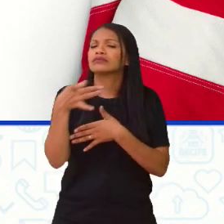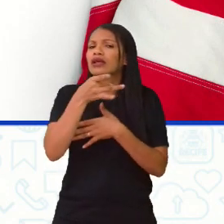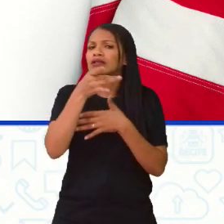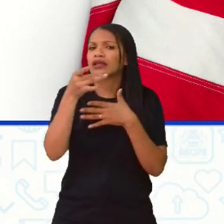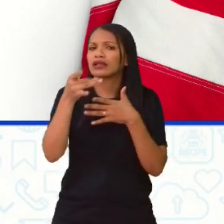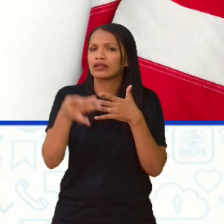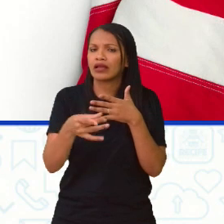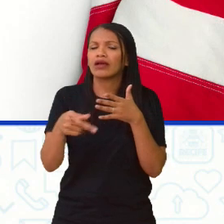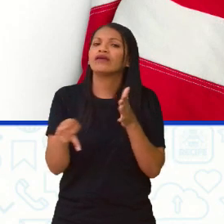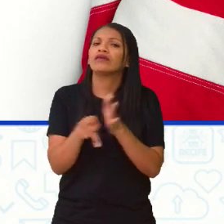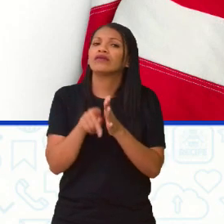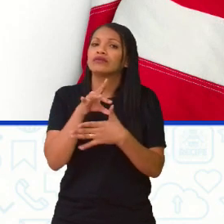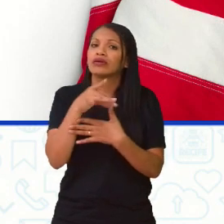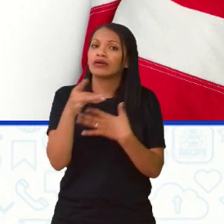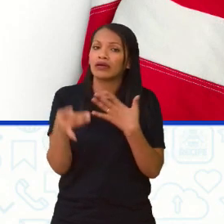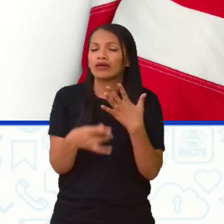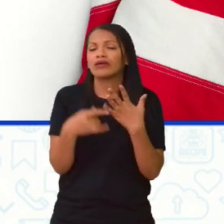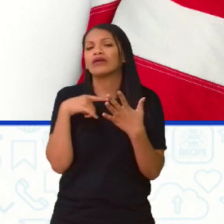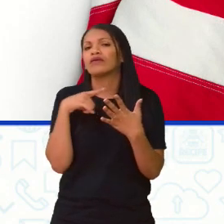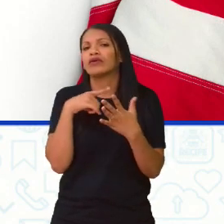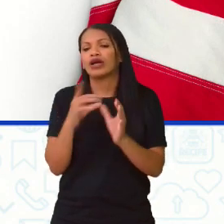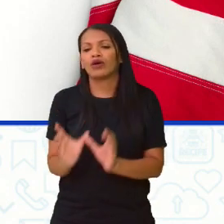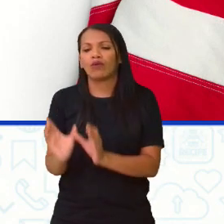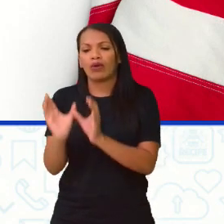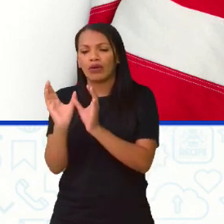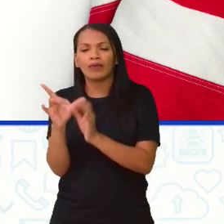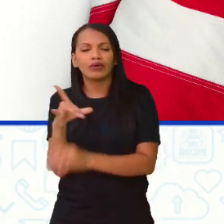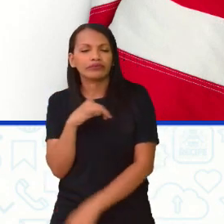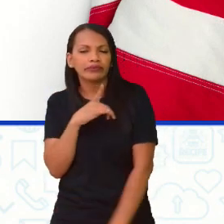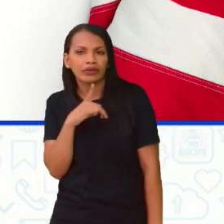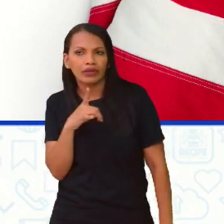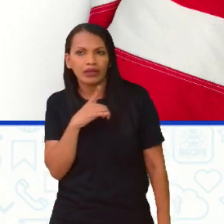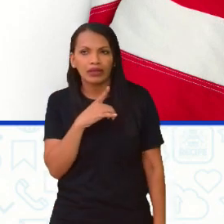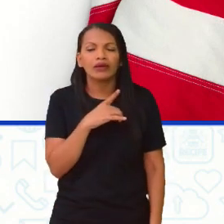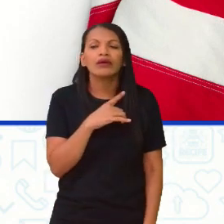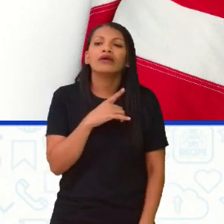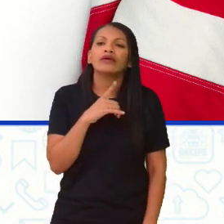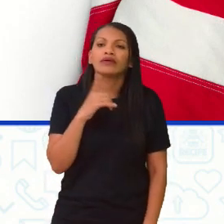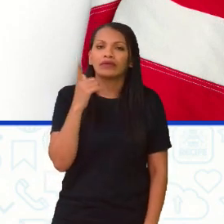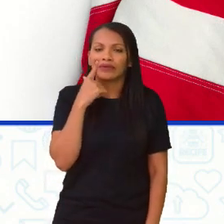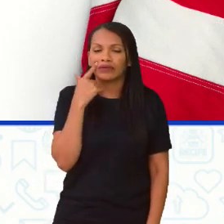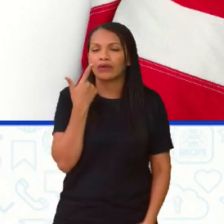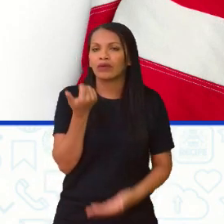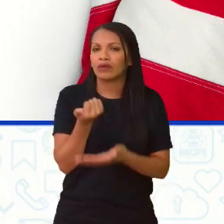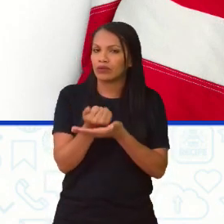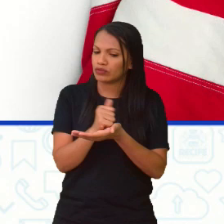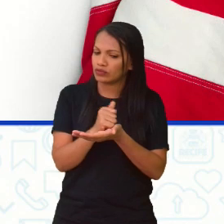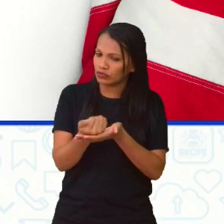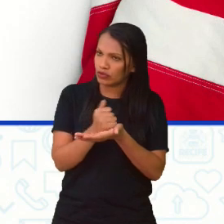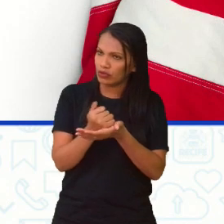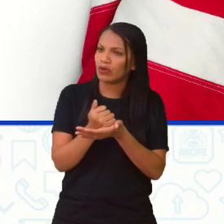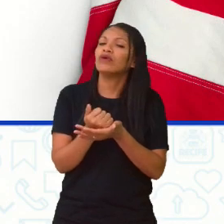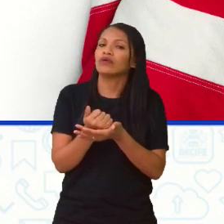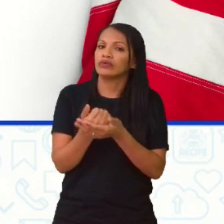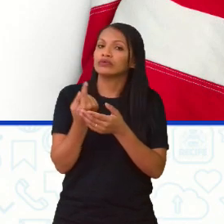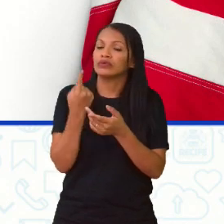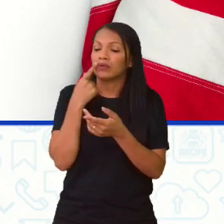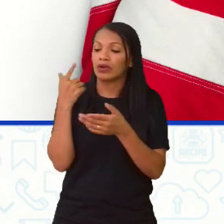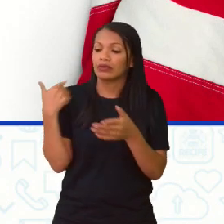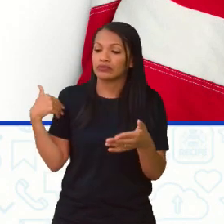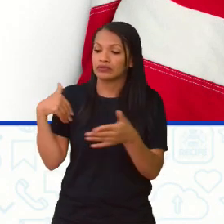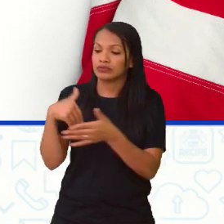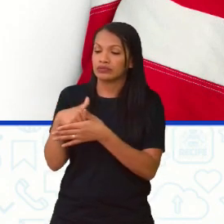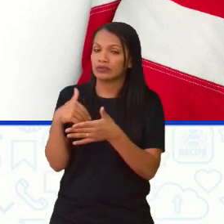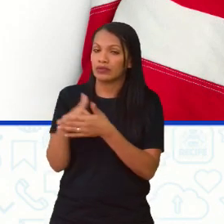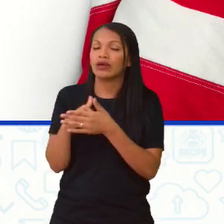aconteceu nessa Copa. Aqui a gente tem uma... Eu ia dizer batalha, ó. Um jogo que aconteceu contra os Estados Unidos